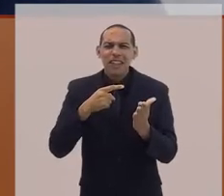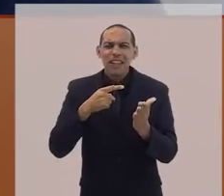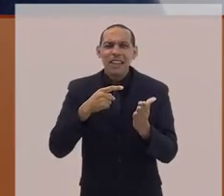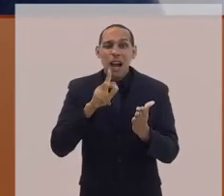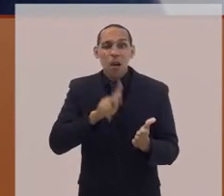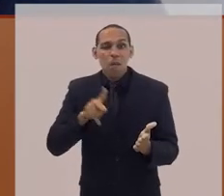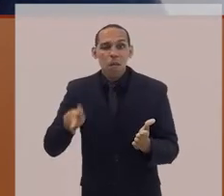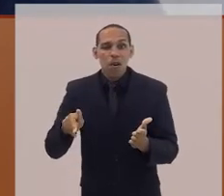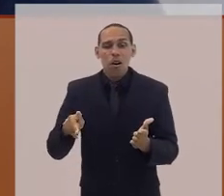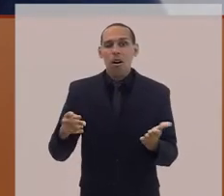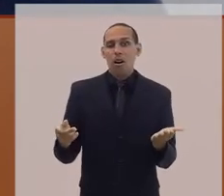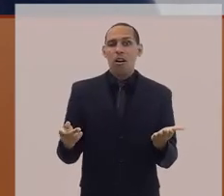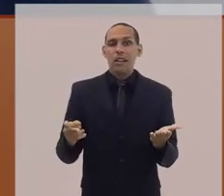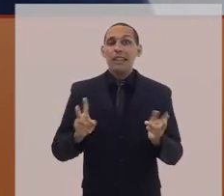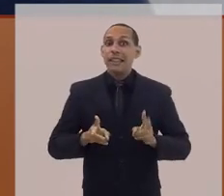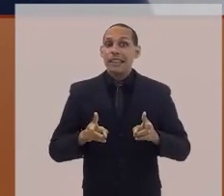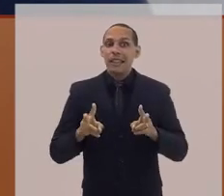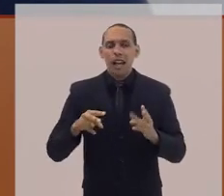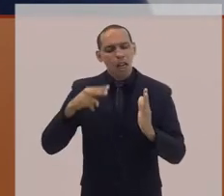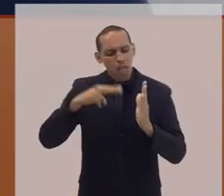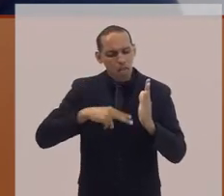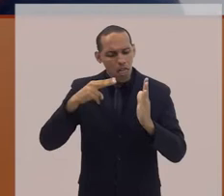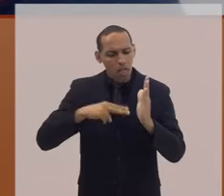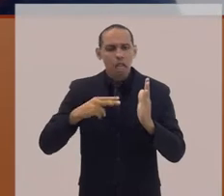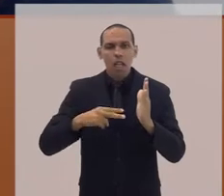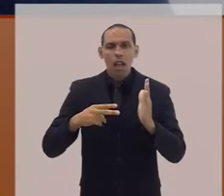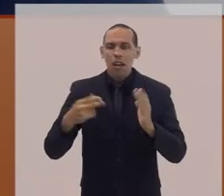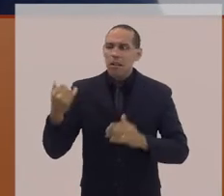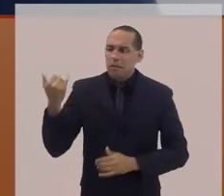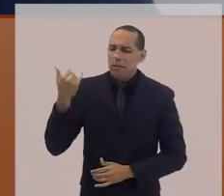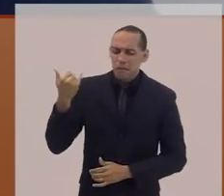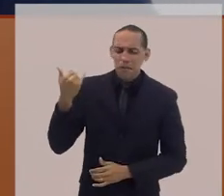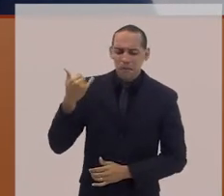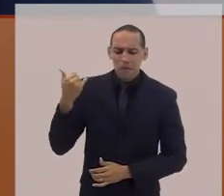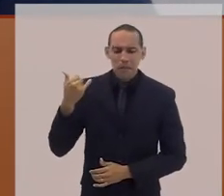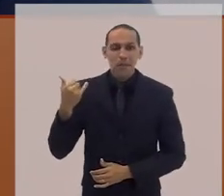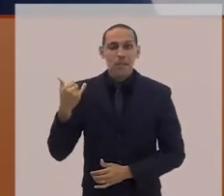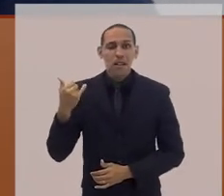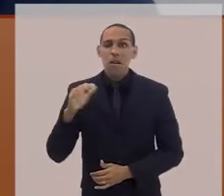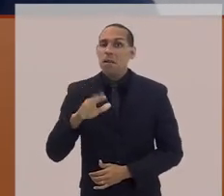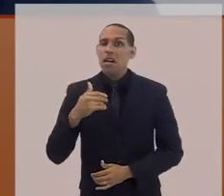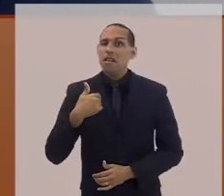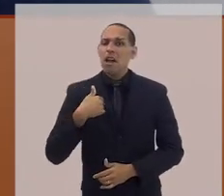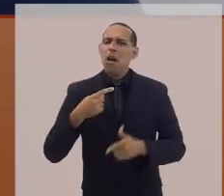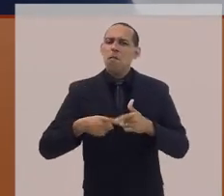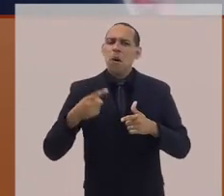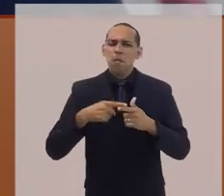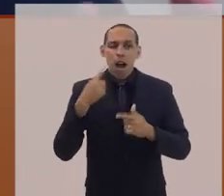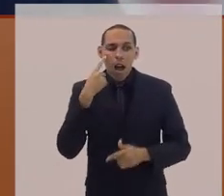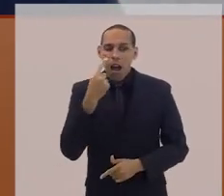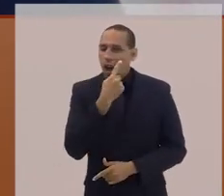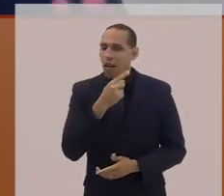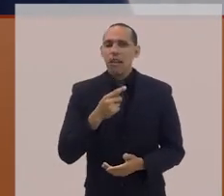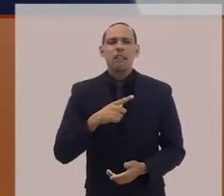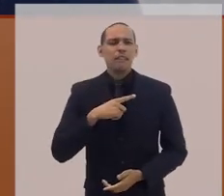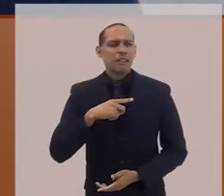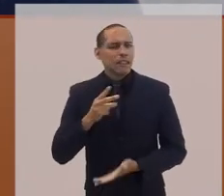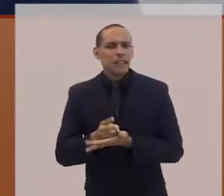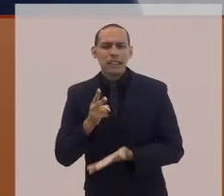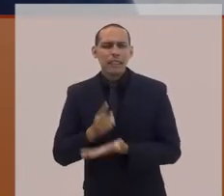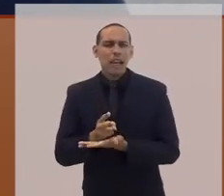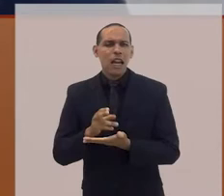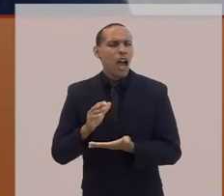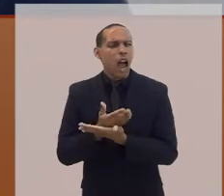só que eu sempre tive algum problema visual, miopia, astigmatismo, bastava colocar